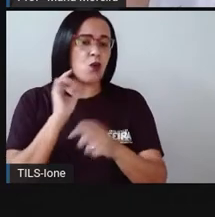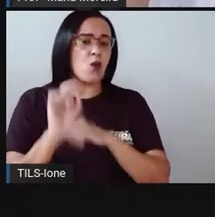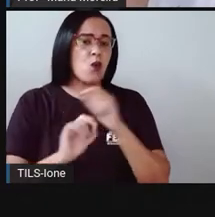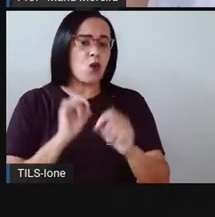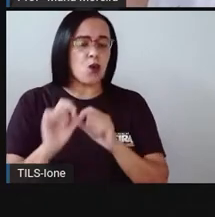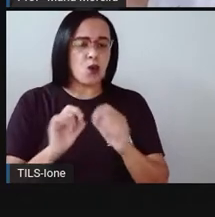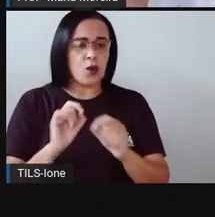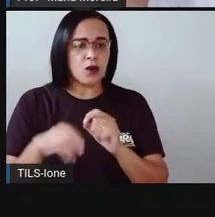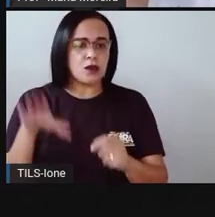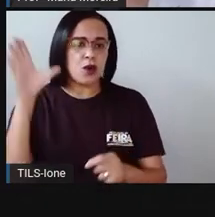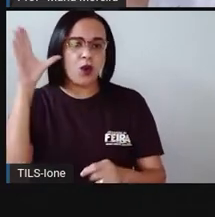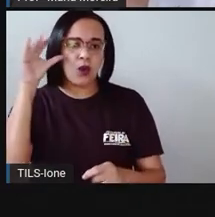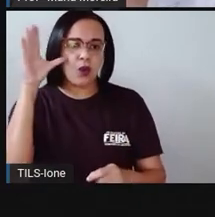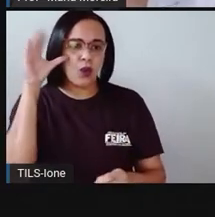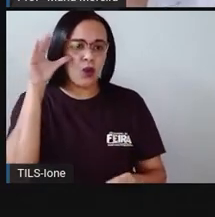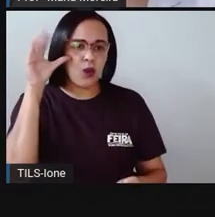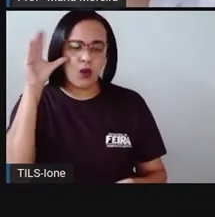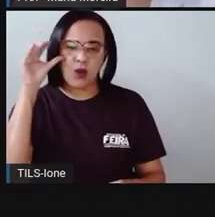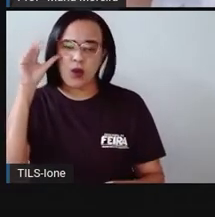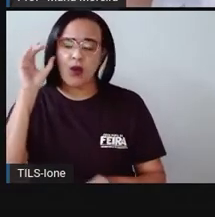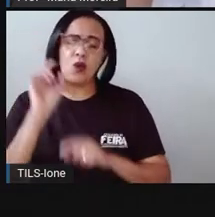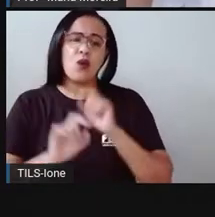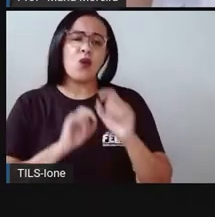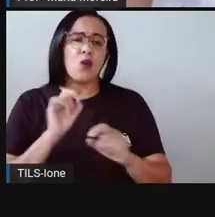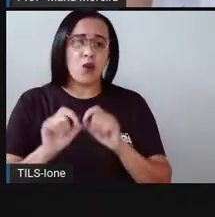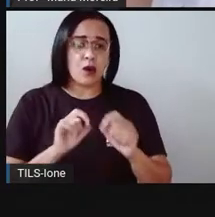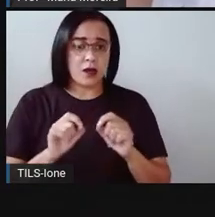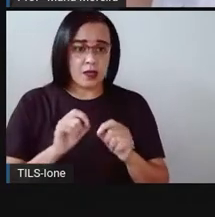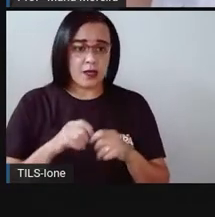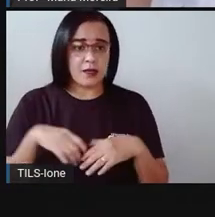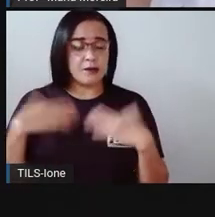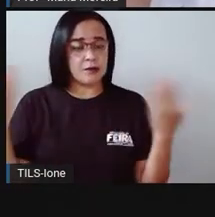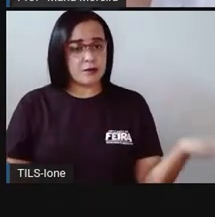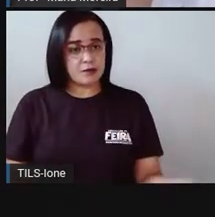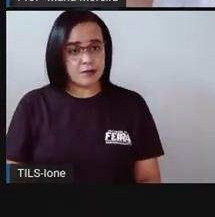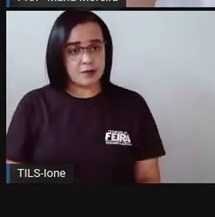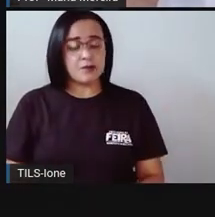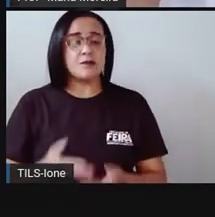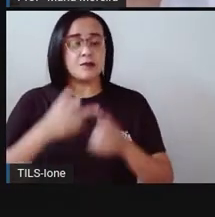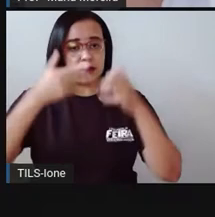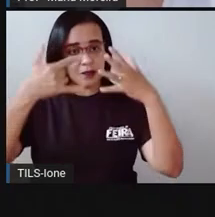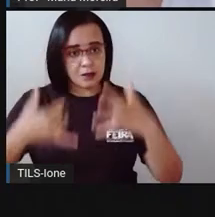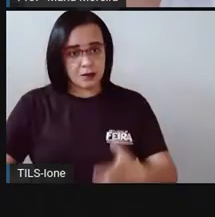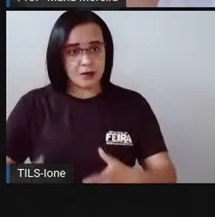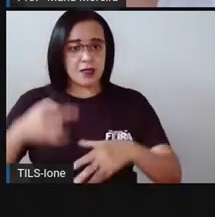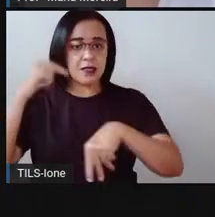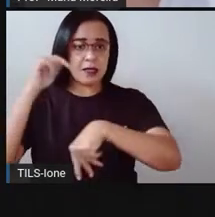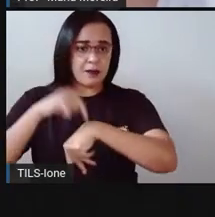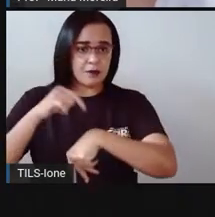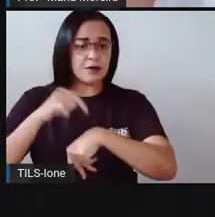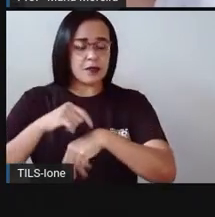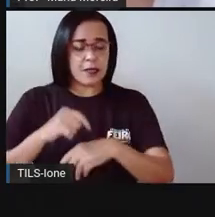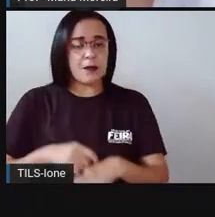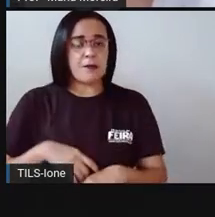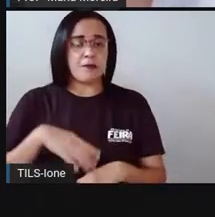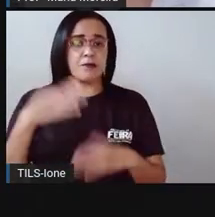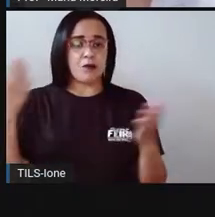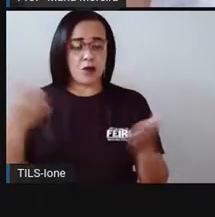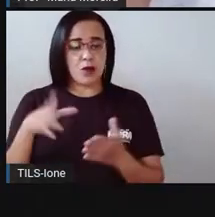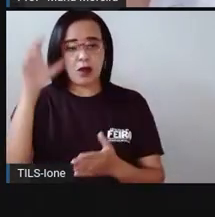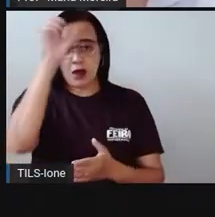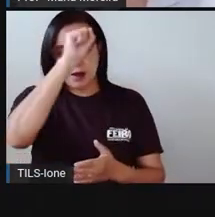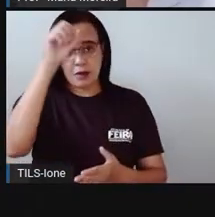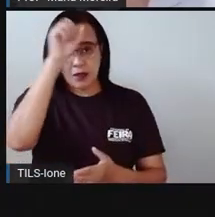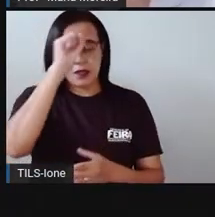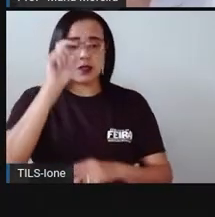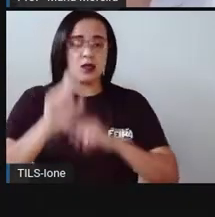curiosos, né? Mas, para falar sobre o tempo, vamos falar sobre as medidas do tempo, né?